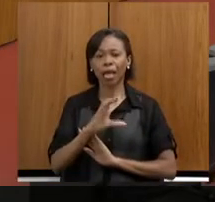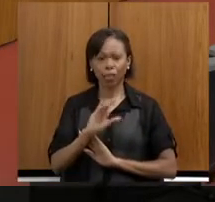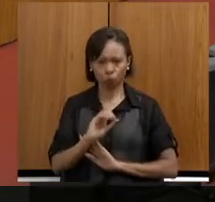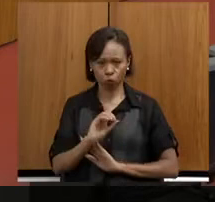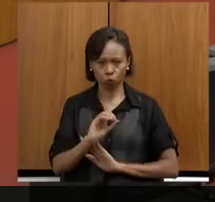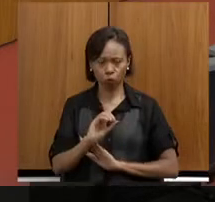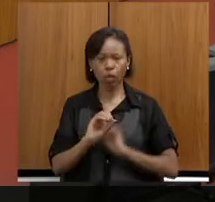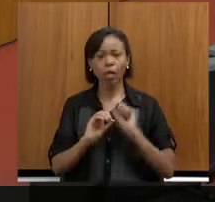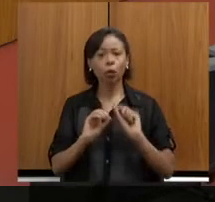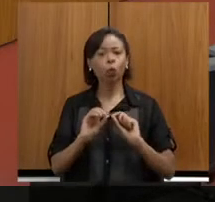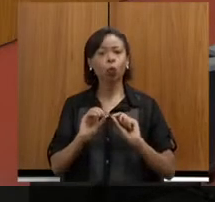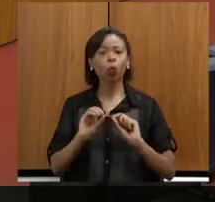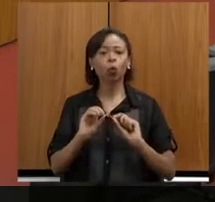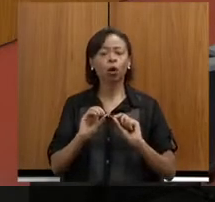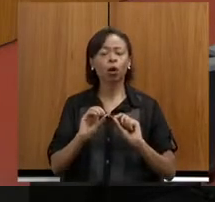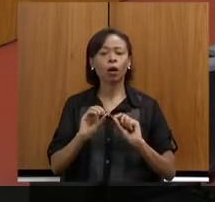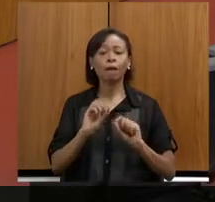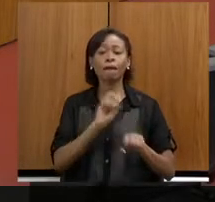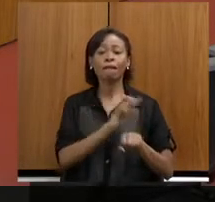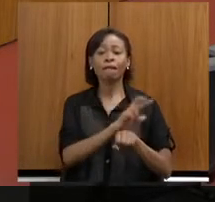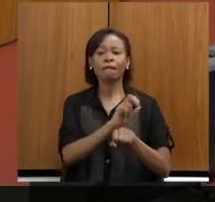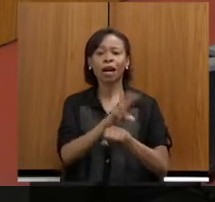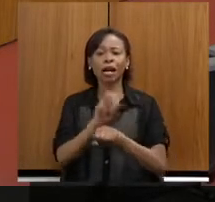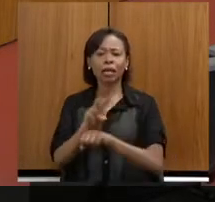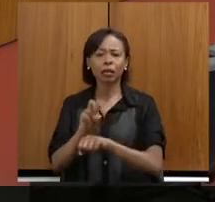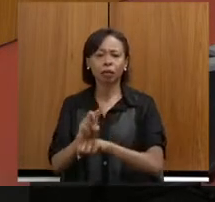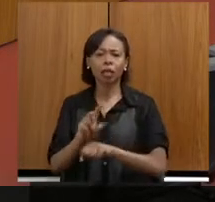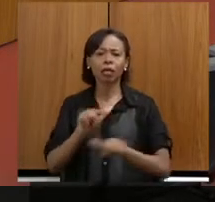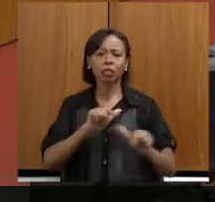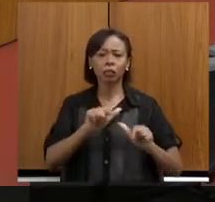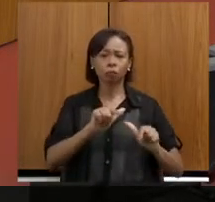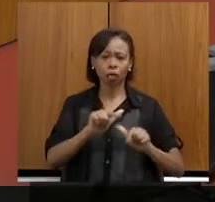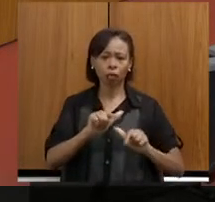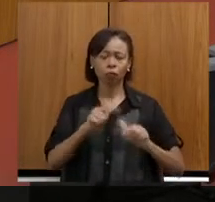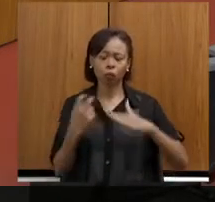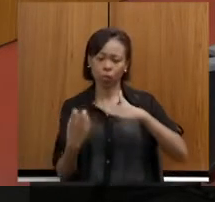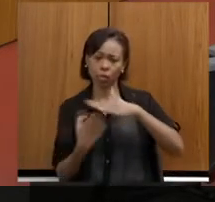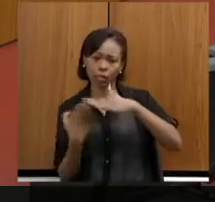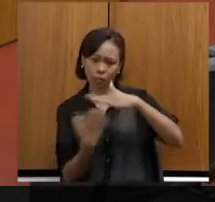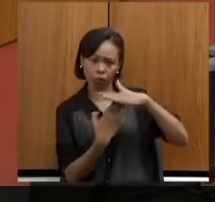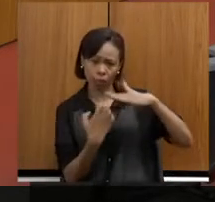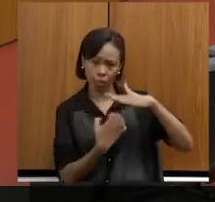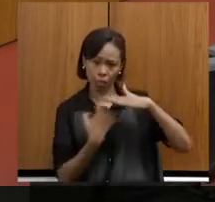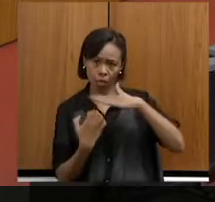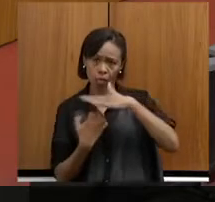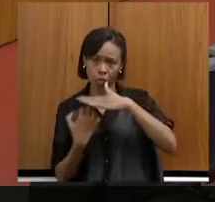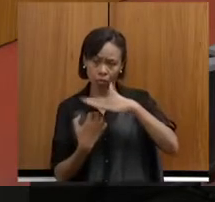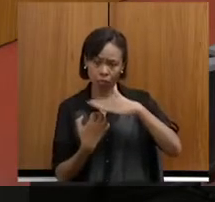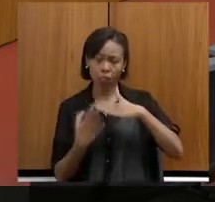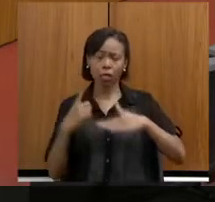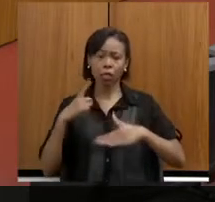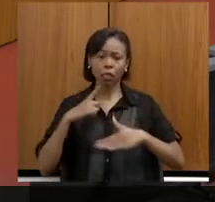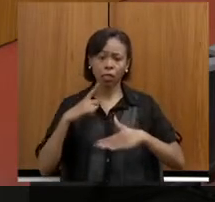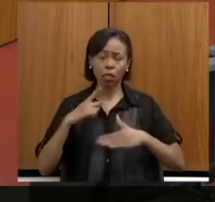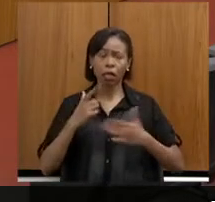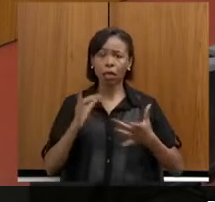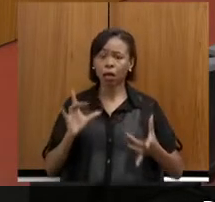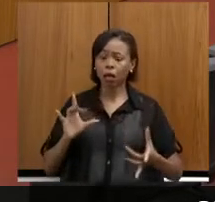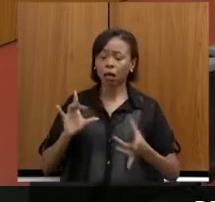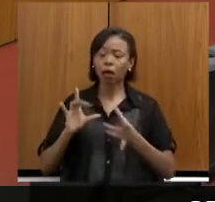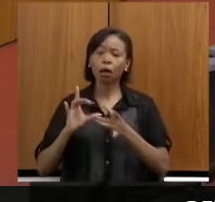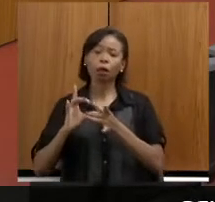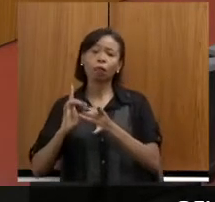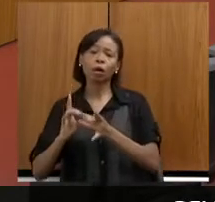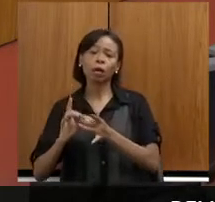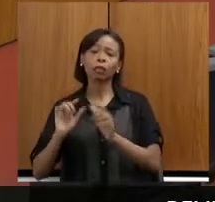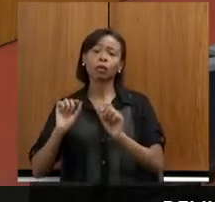vagas de emprego junto às empresas e faz um meet para as pessoas, um match para